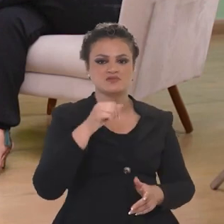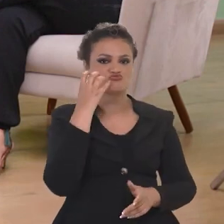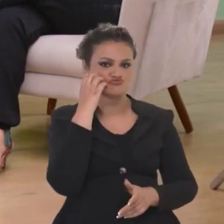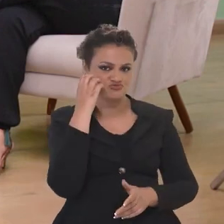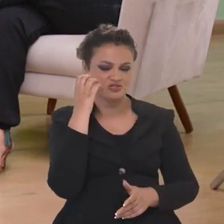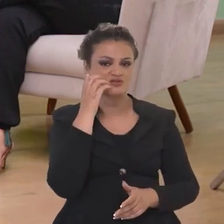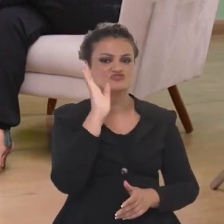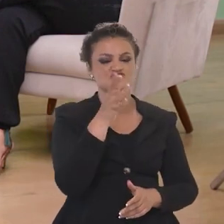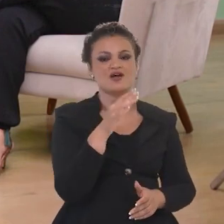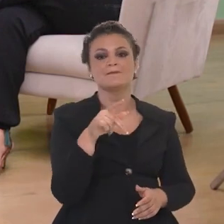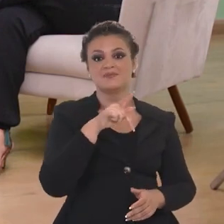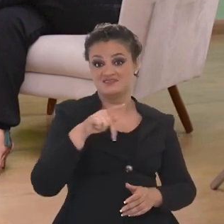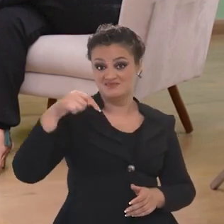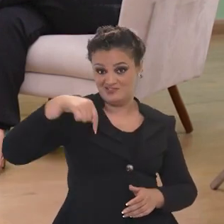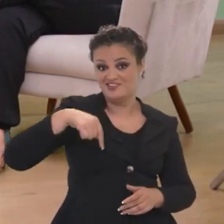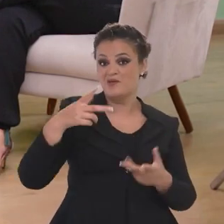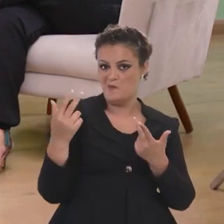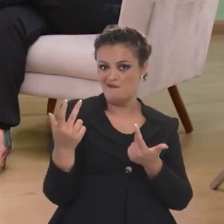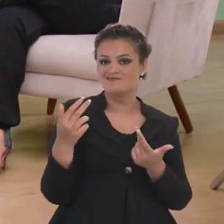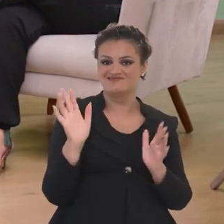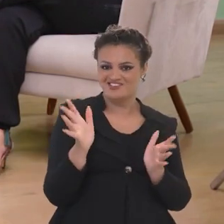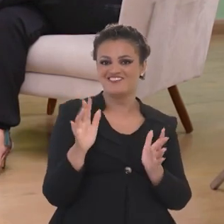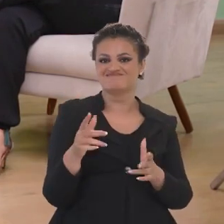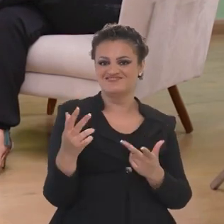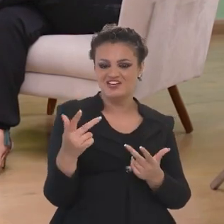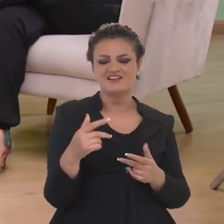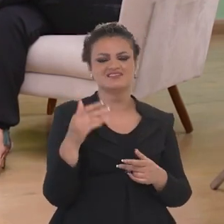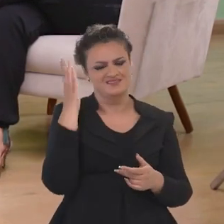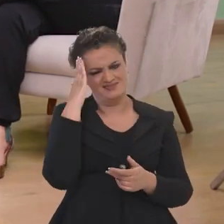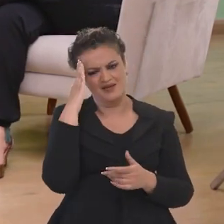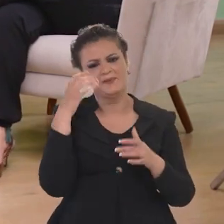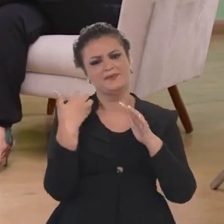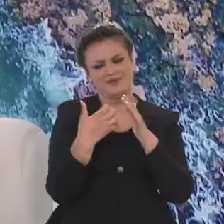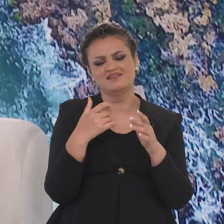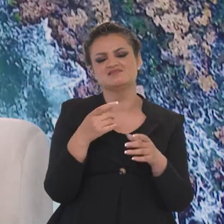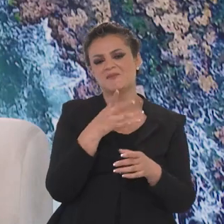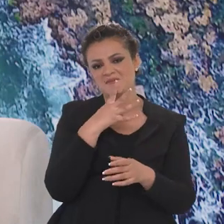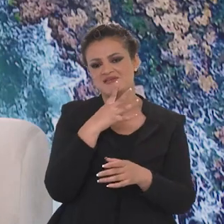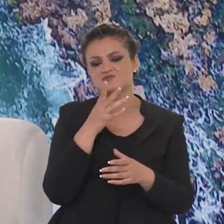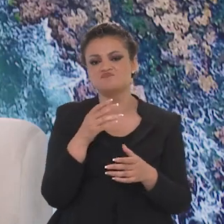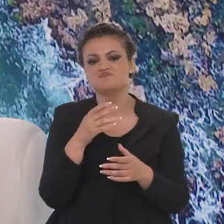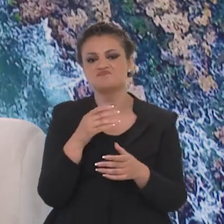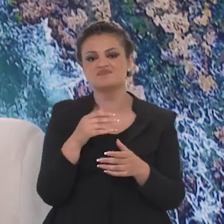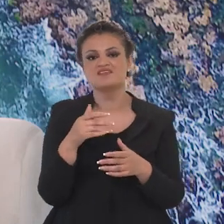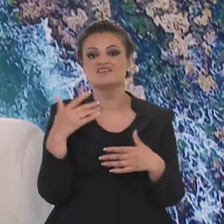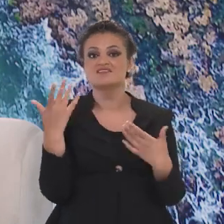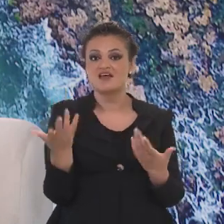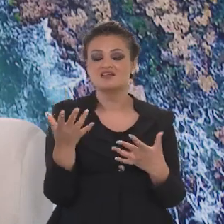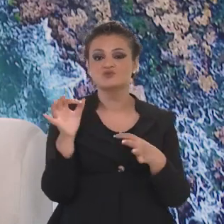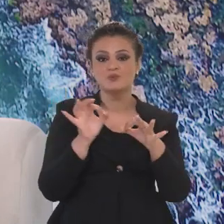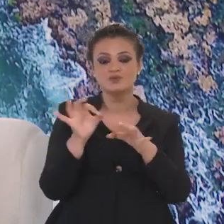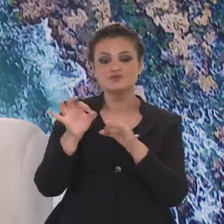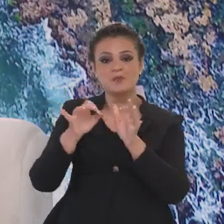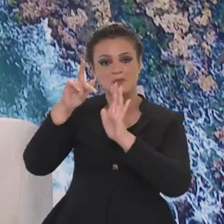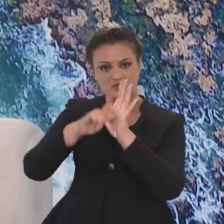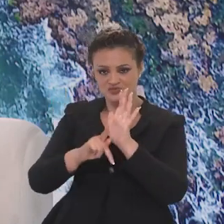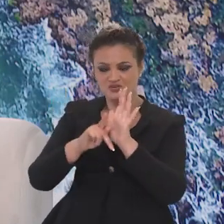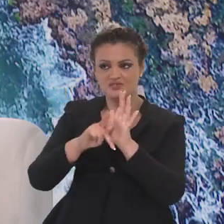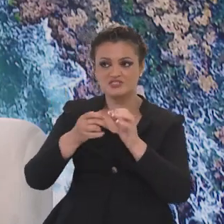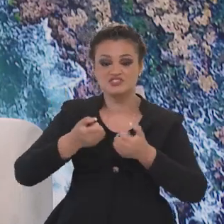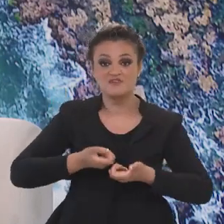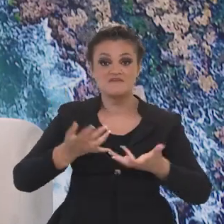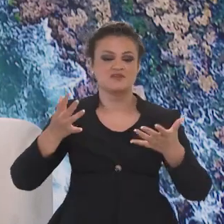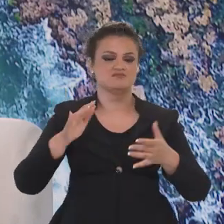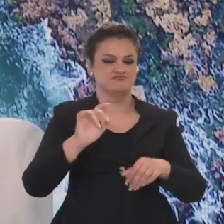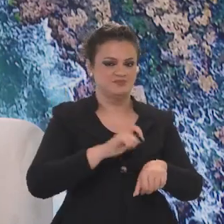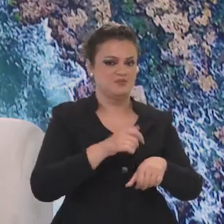Justiça, que já foi presidente da Embratur, diga-se o passagem, né? Então, tem carinho por essa empresa. E a gente fez um projeto que